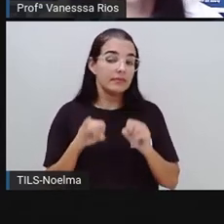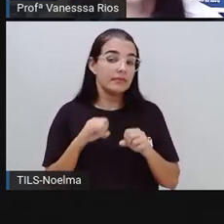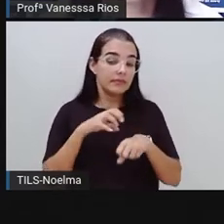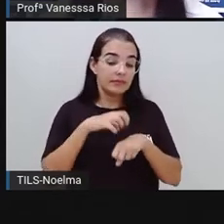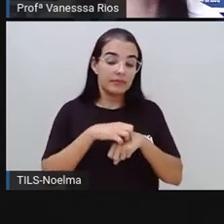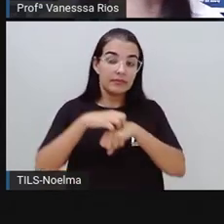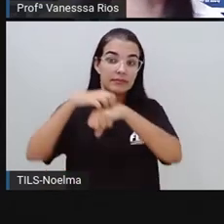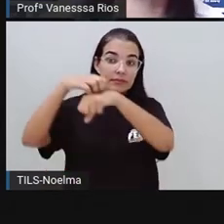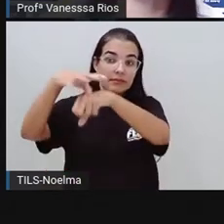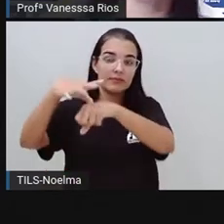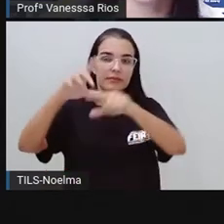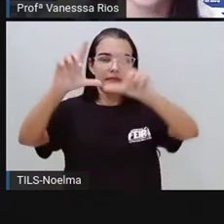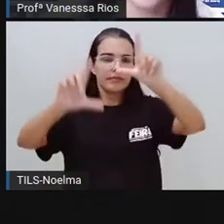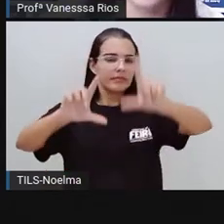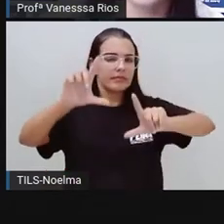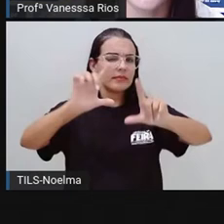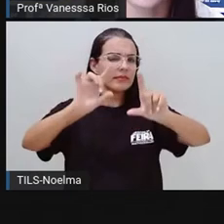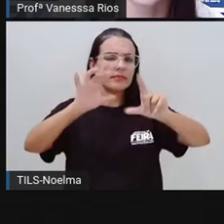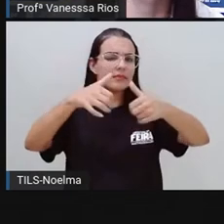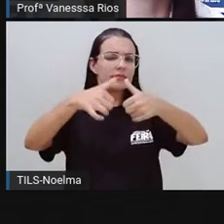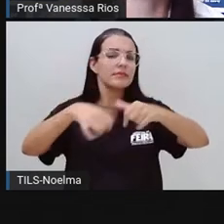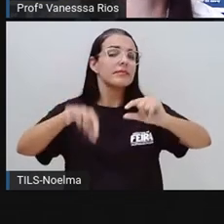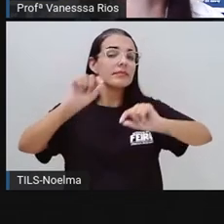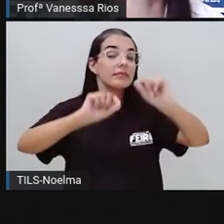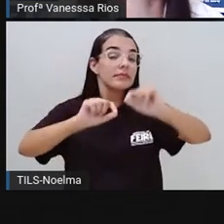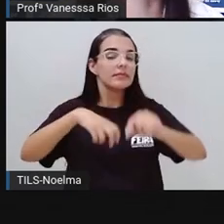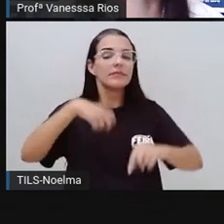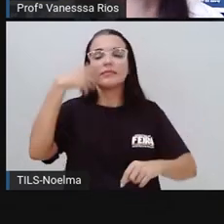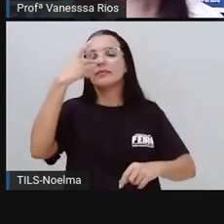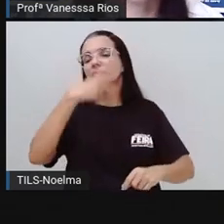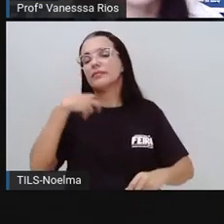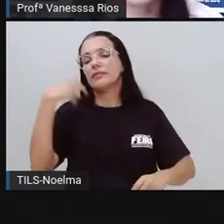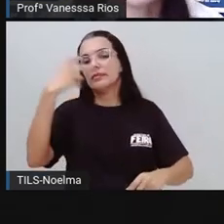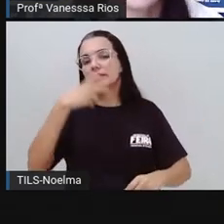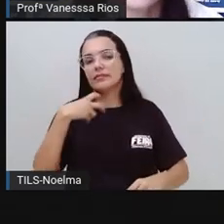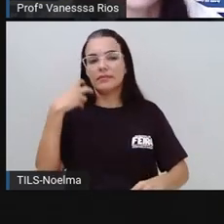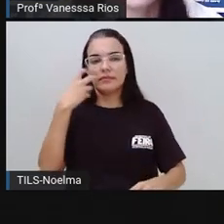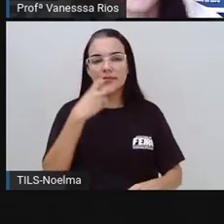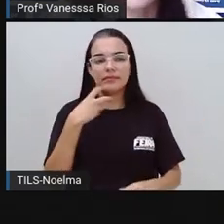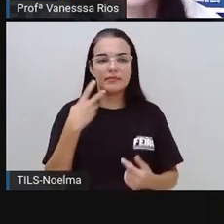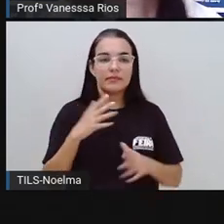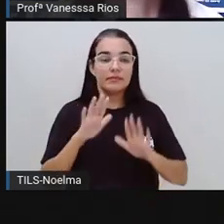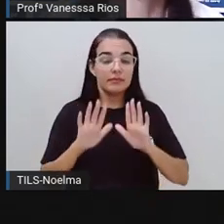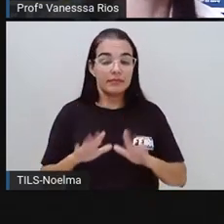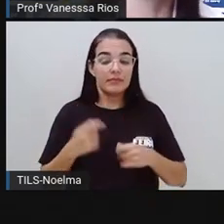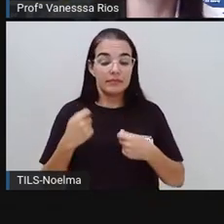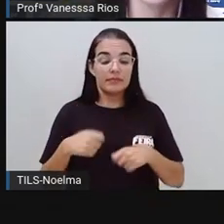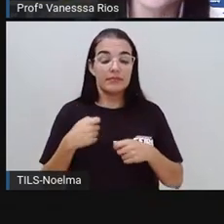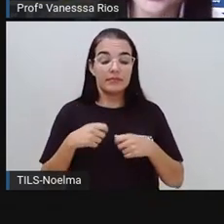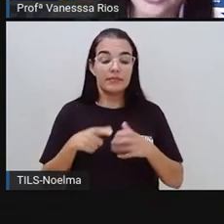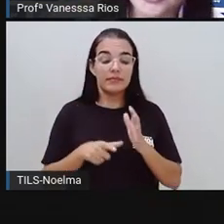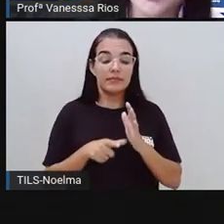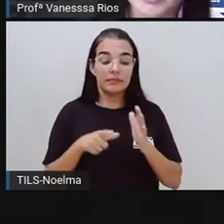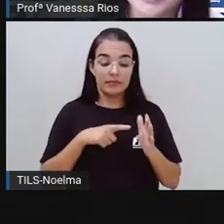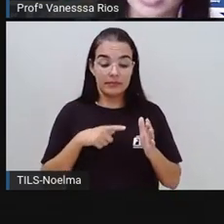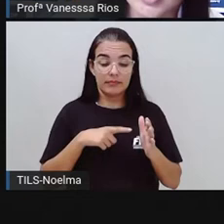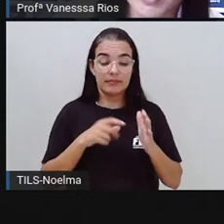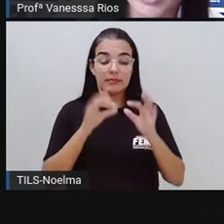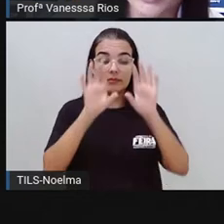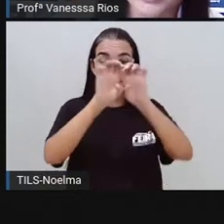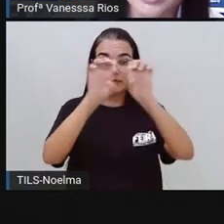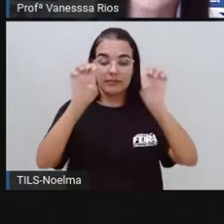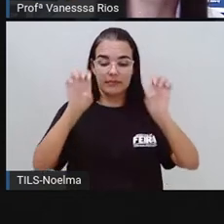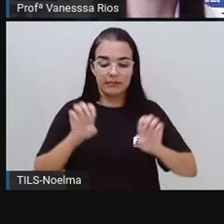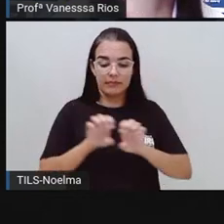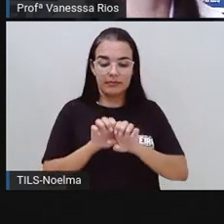transmitida, ela vai ficar apenas na oralidade. Mas é preciso haver aí uma estruturação, tanto antes de se pensar nas